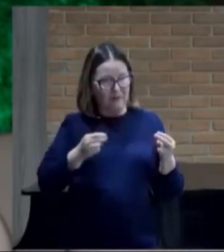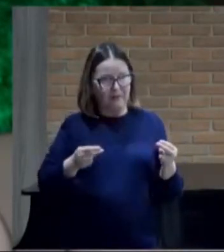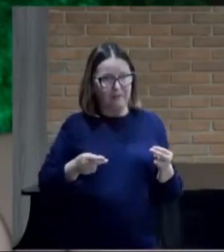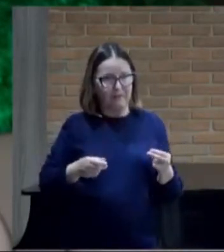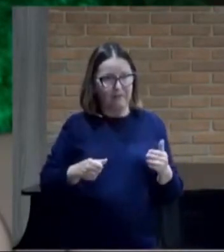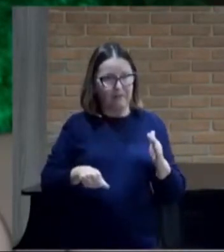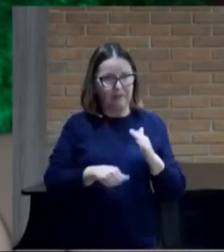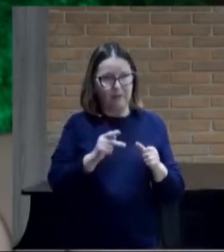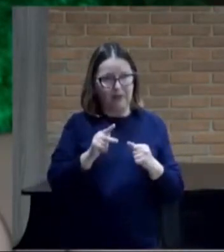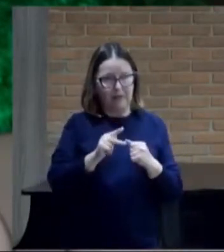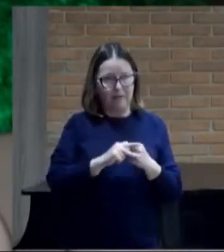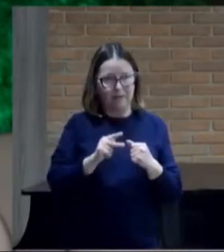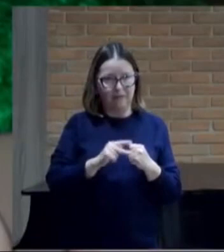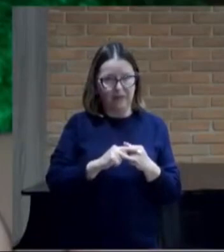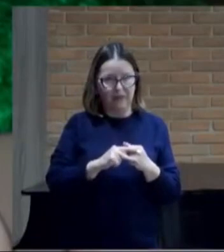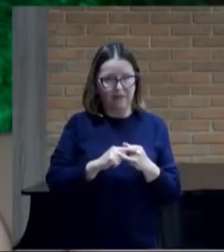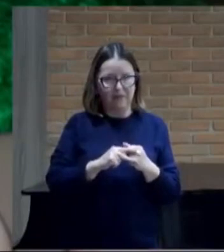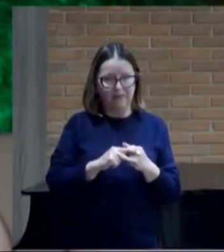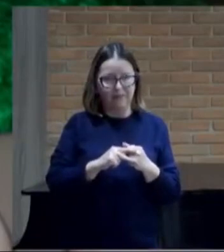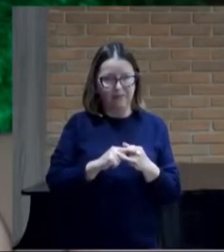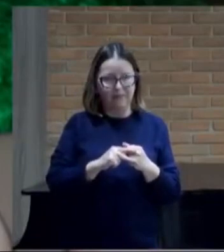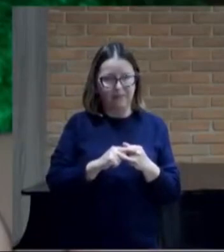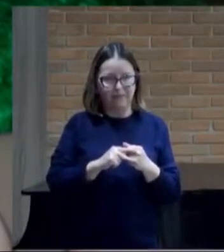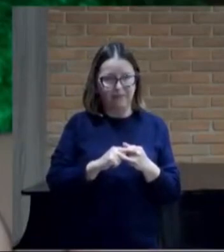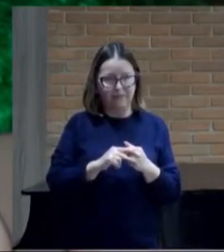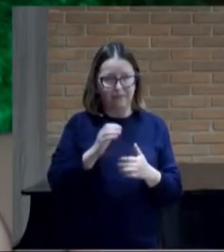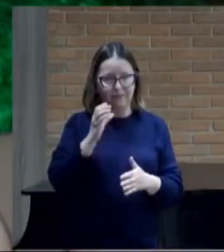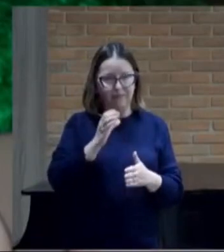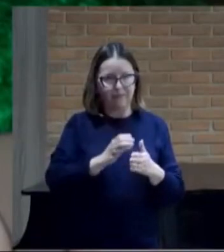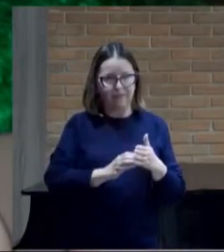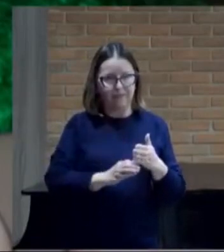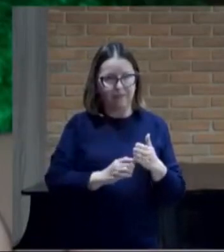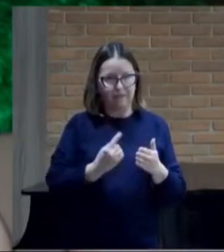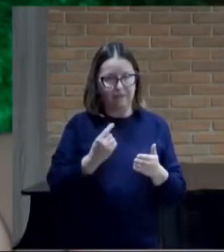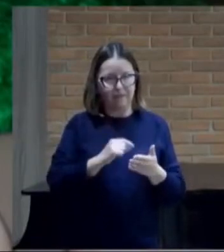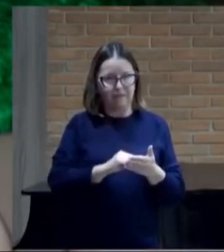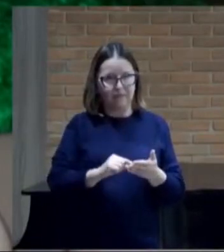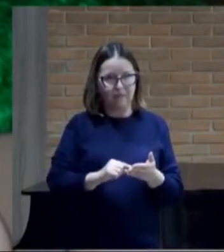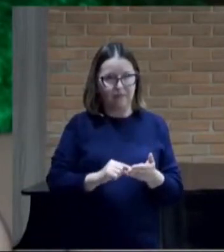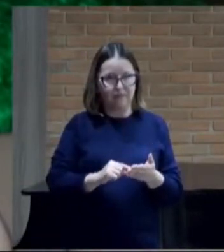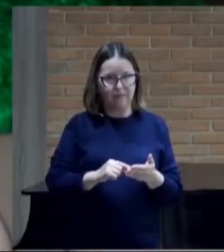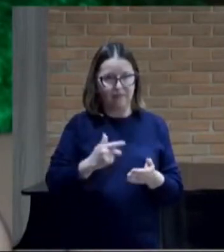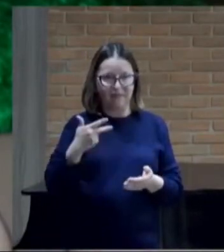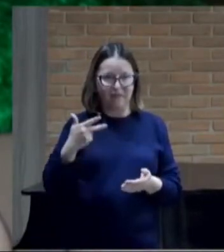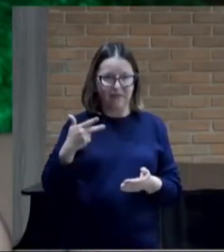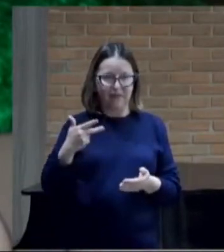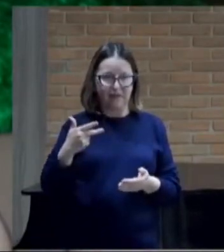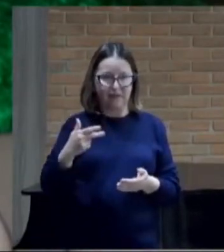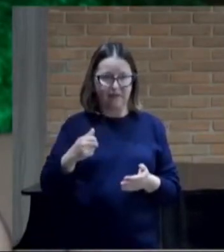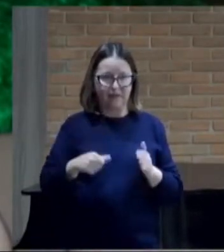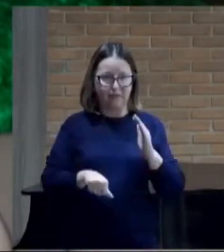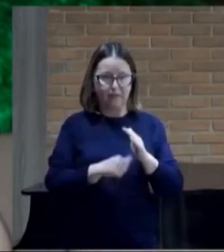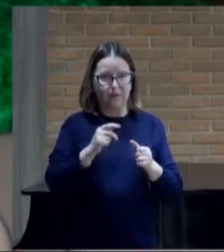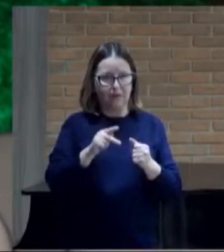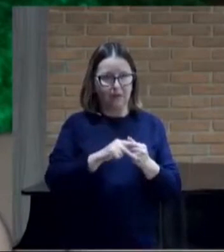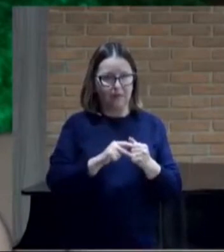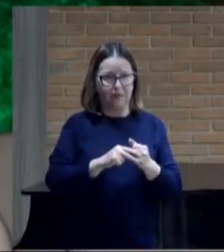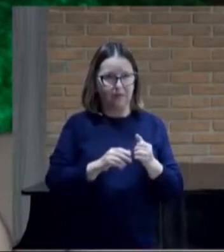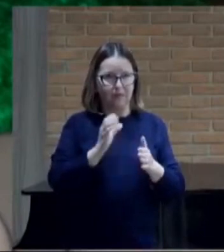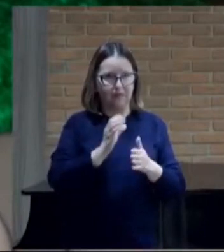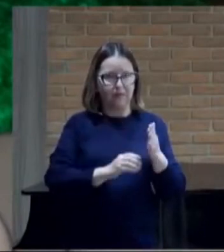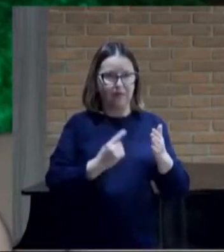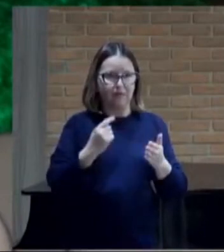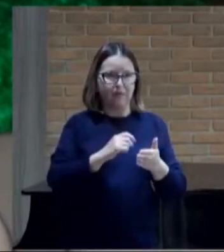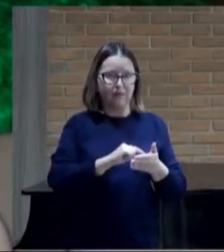Primeira Pedro Nós vamos voltar aqui Mas primeira Pedro Capítulo 1 Versículo 3 Primeira Pedro 1, 3